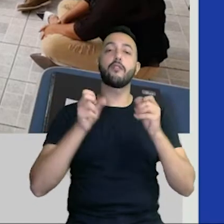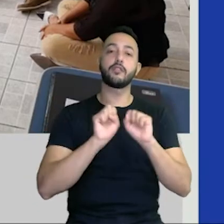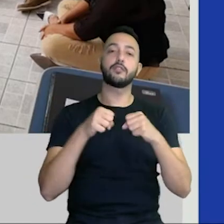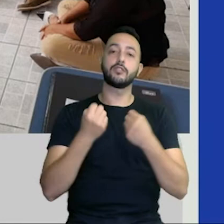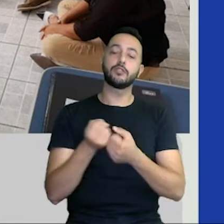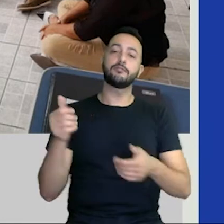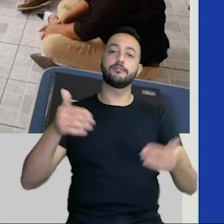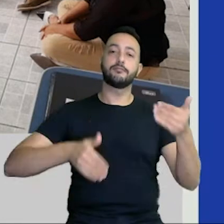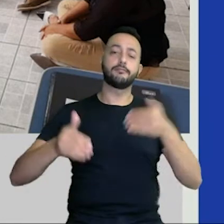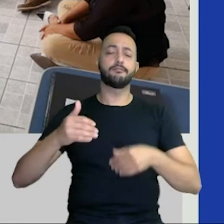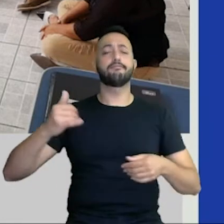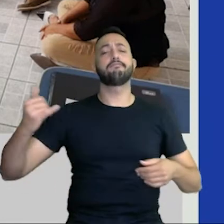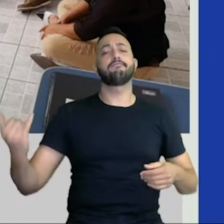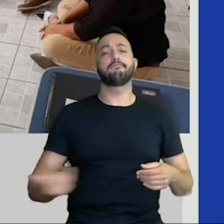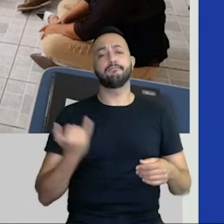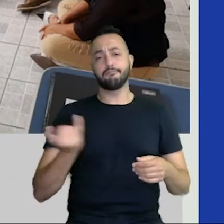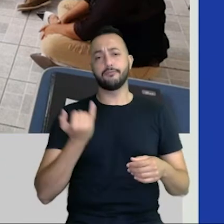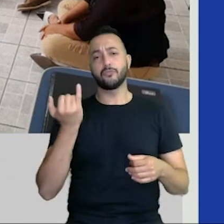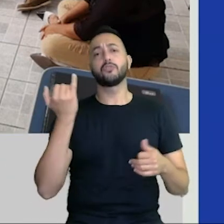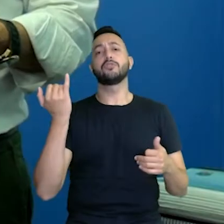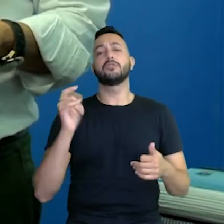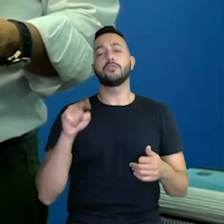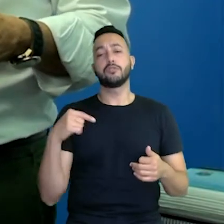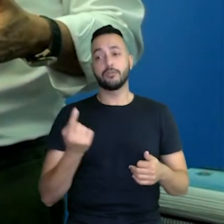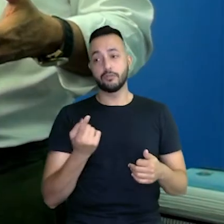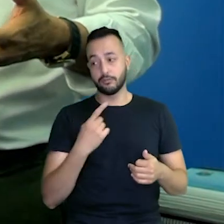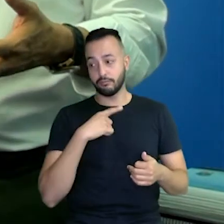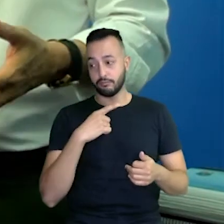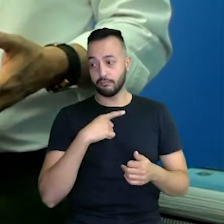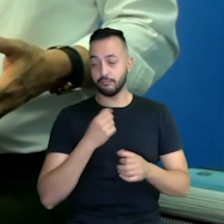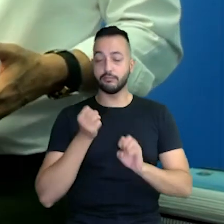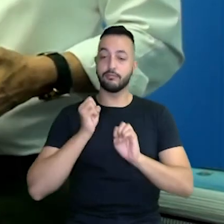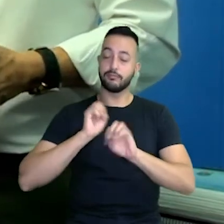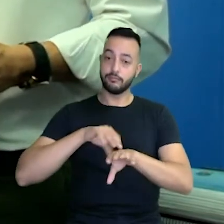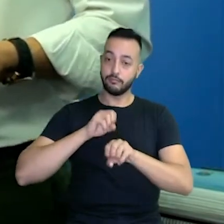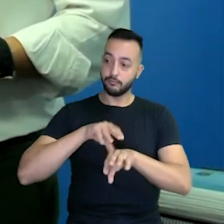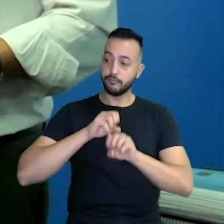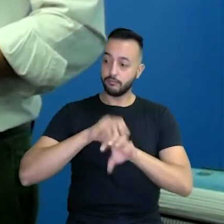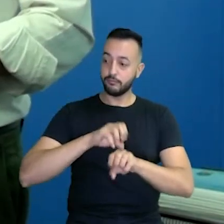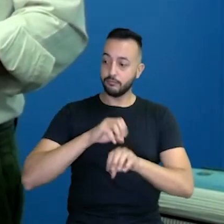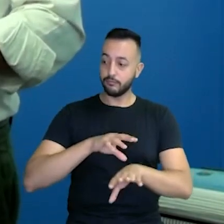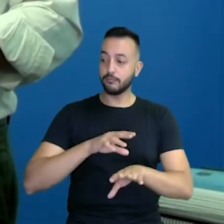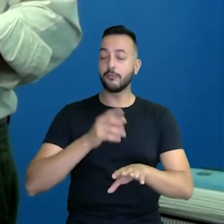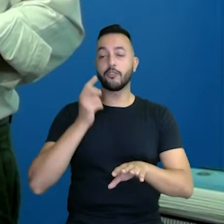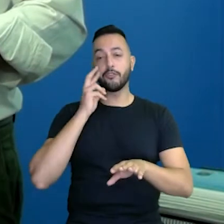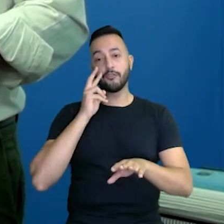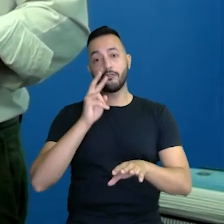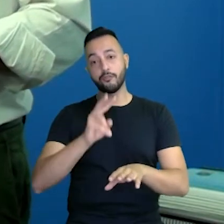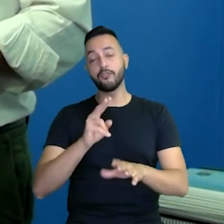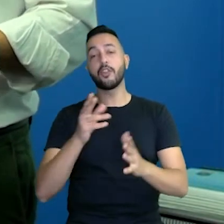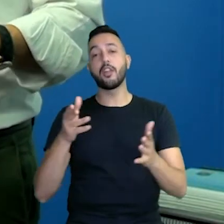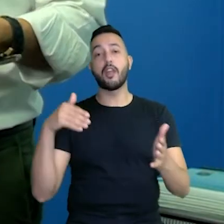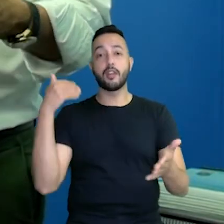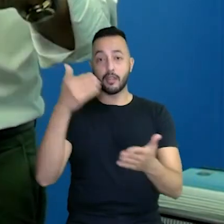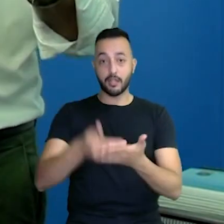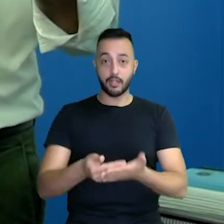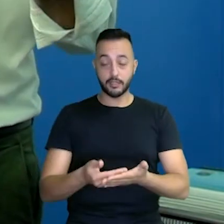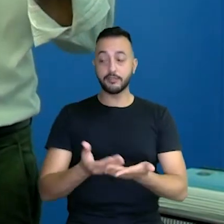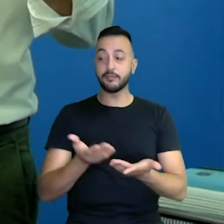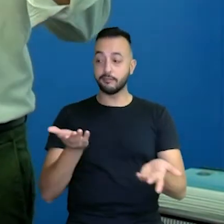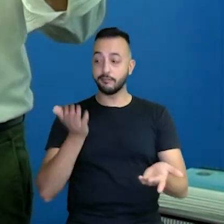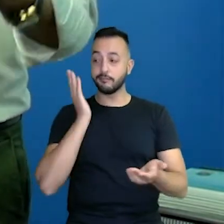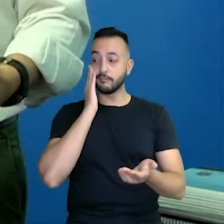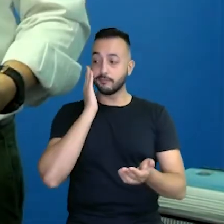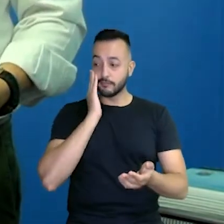se envolver. Importantíssimo, não é? Nós temos uma educação que a gente vê até o presente momento, a gente sabe que a nossa